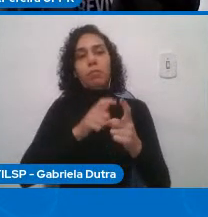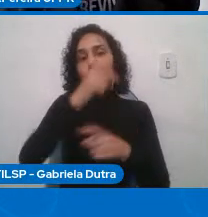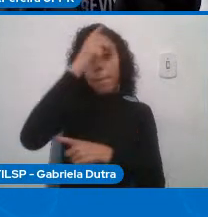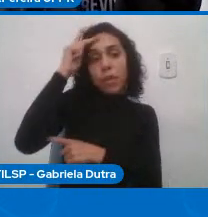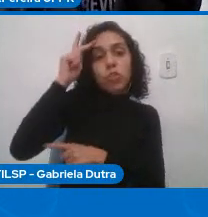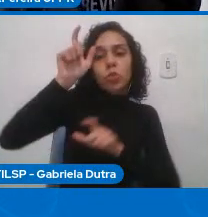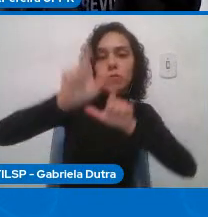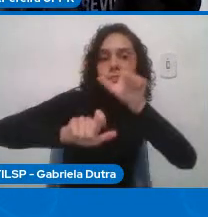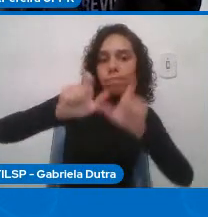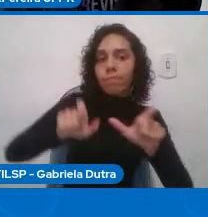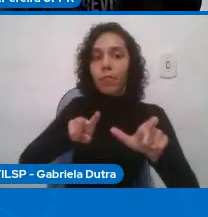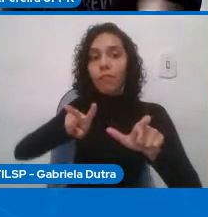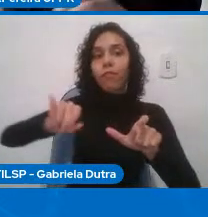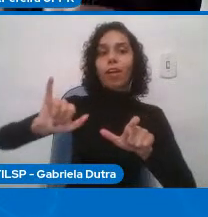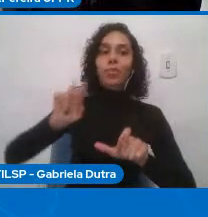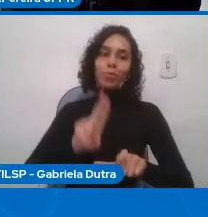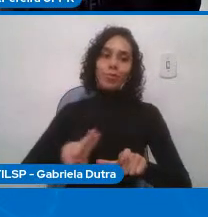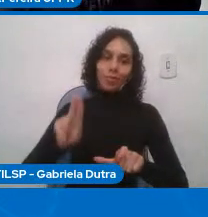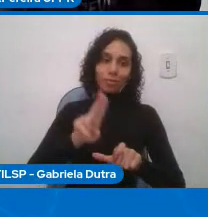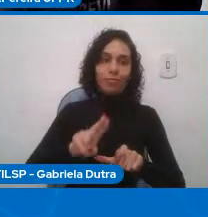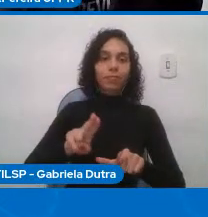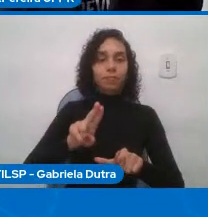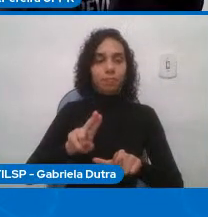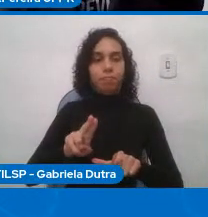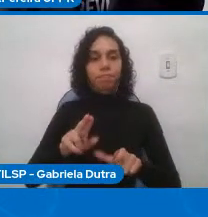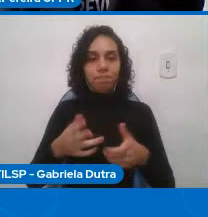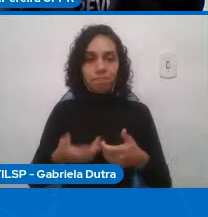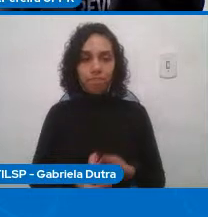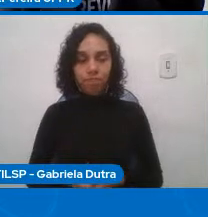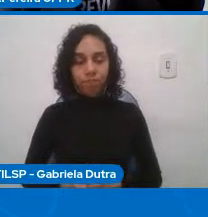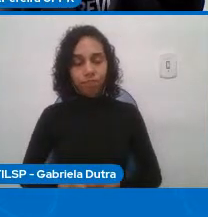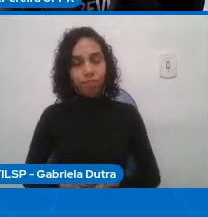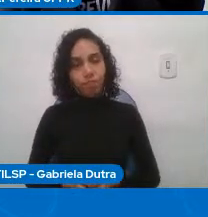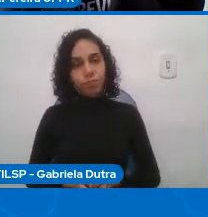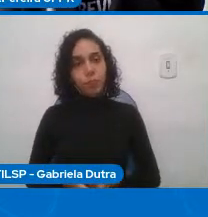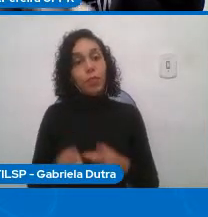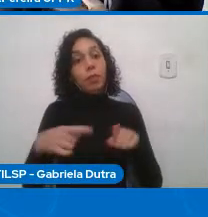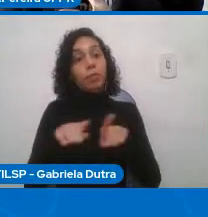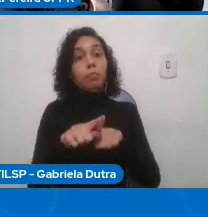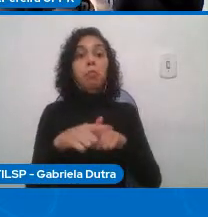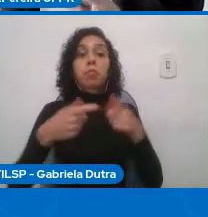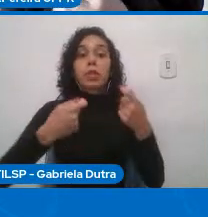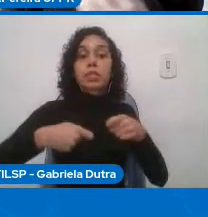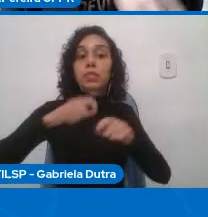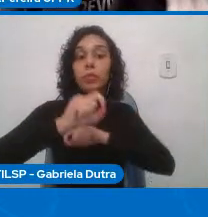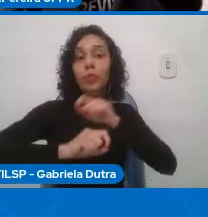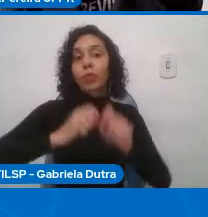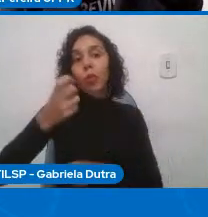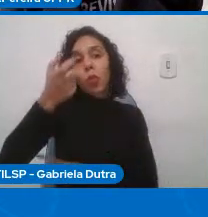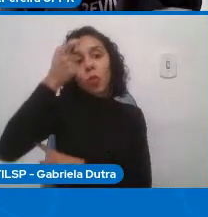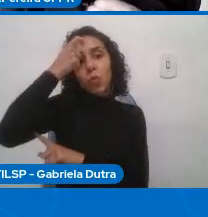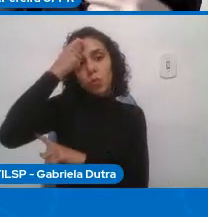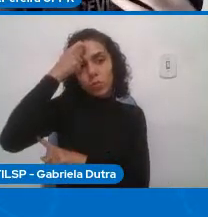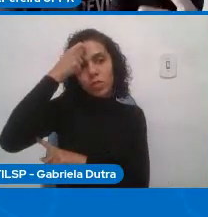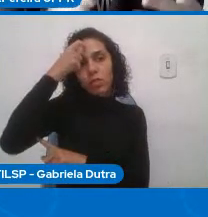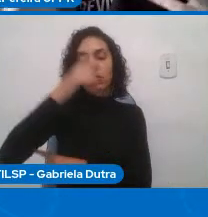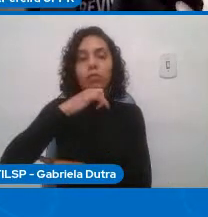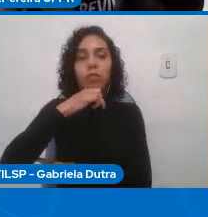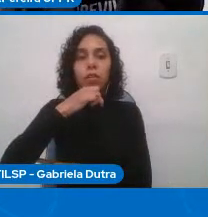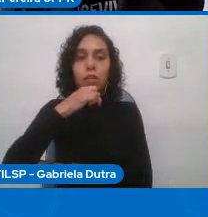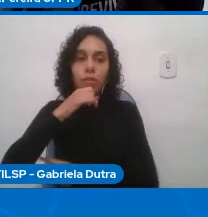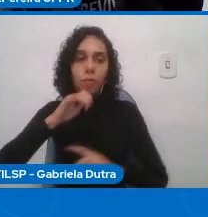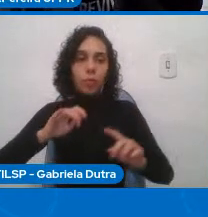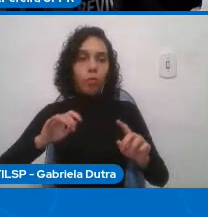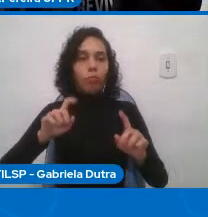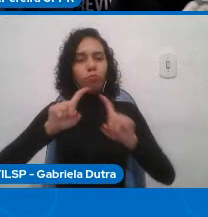que nós fazemos na computação. Também consciente dessa ampla aplicabilidade da computação em diferentes domínios, em